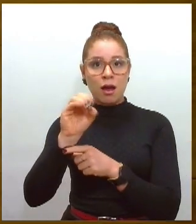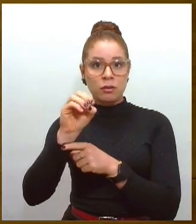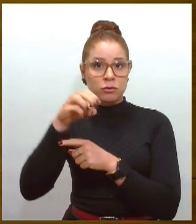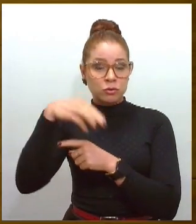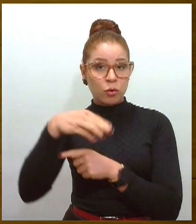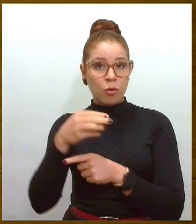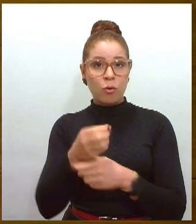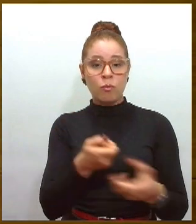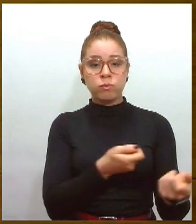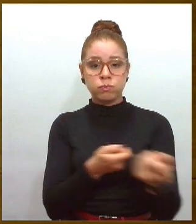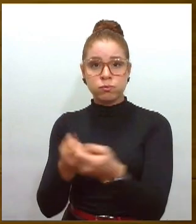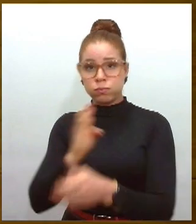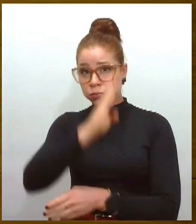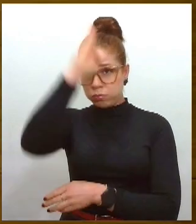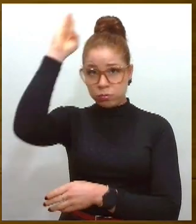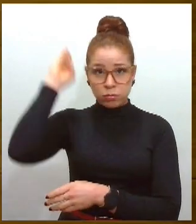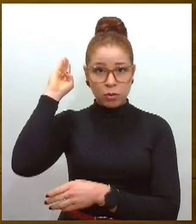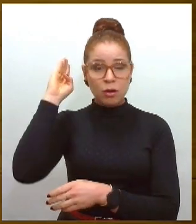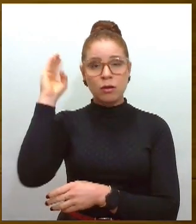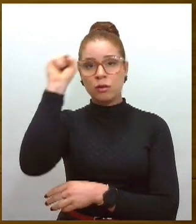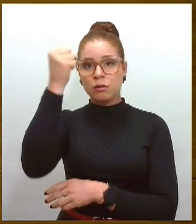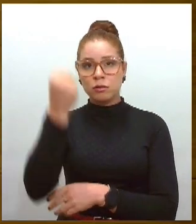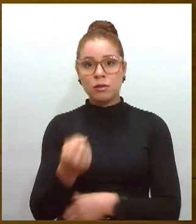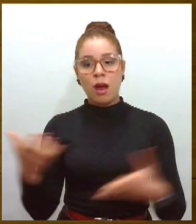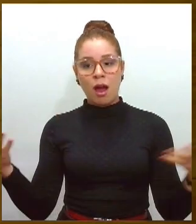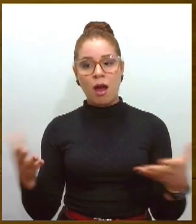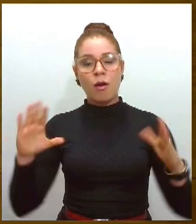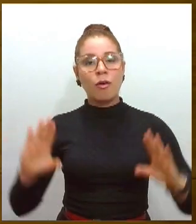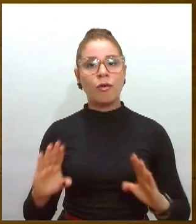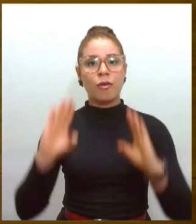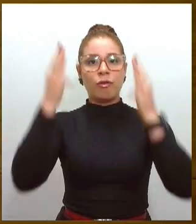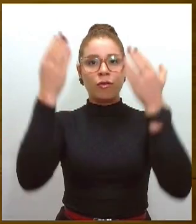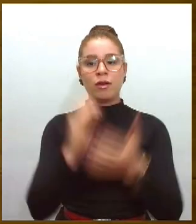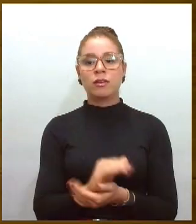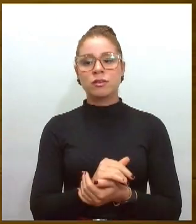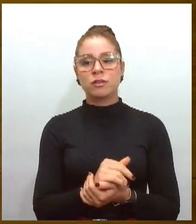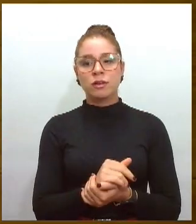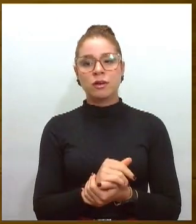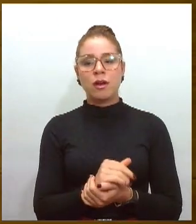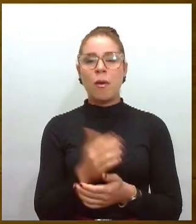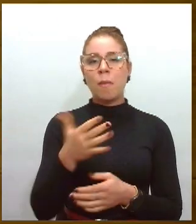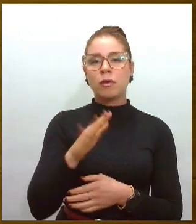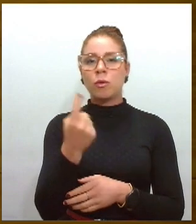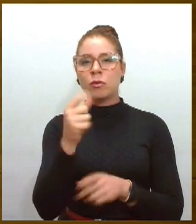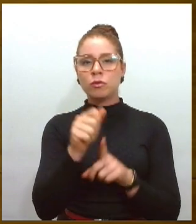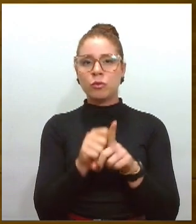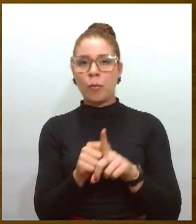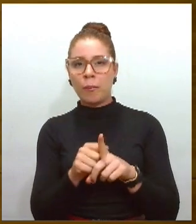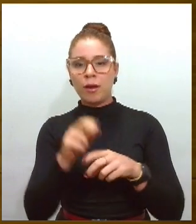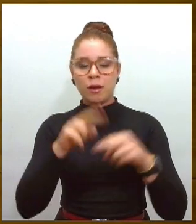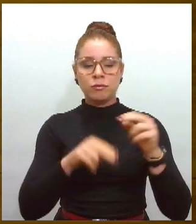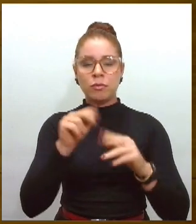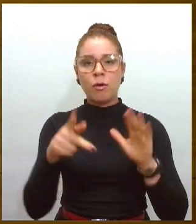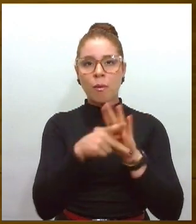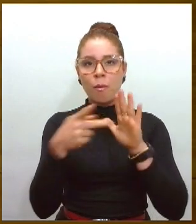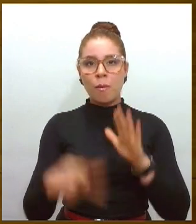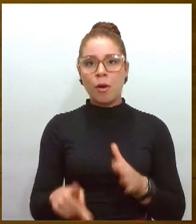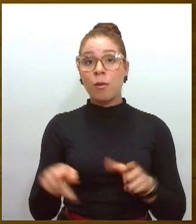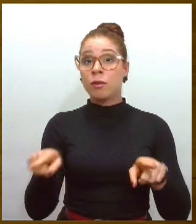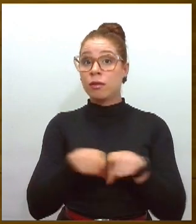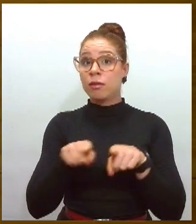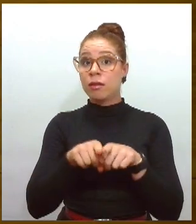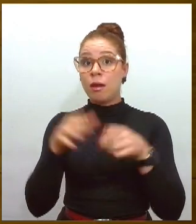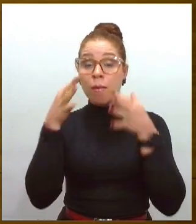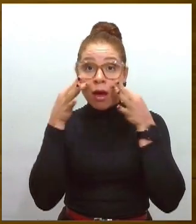Sergipe. Um momento de festividade, De pouco mais de um mês aí para os festejos juninos, mas também de atenção, né? Porque a gente sabe